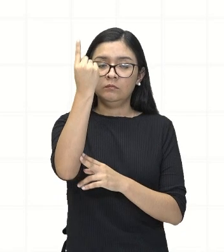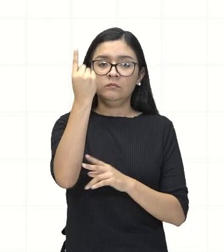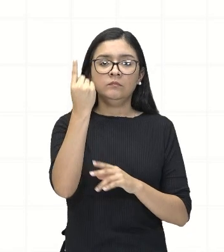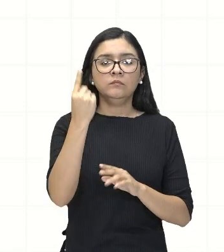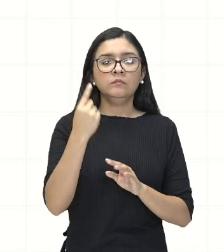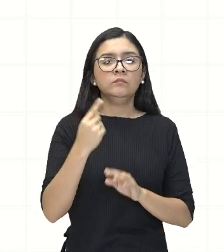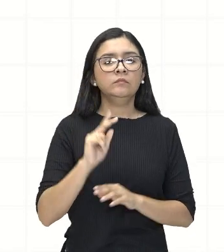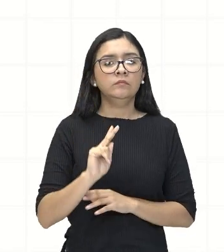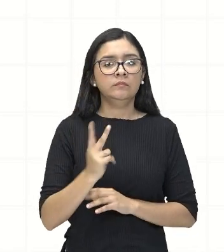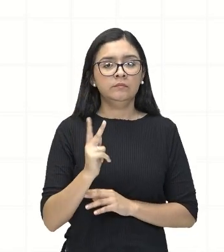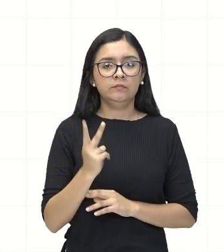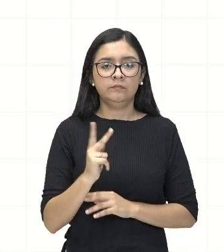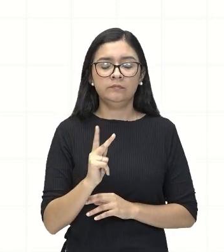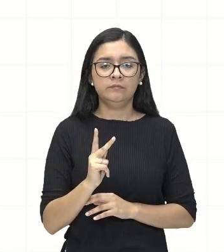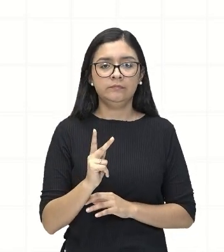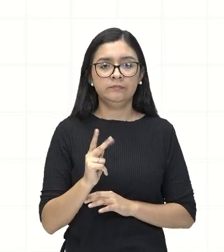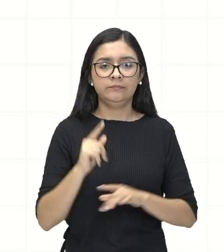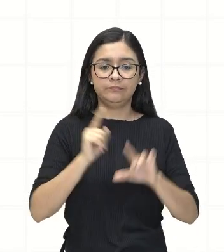projétil. Tá bom?